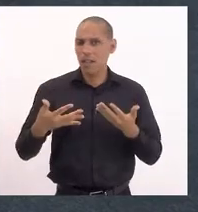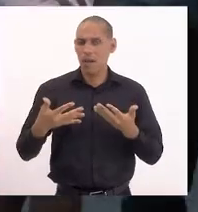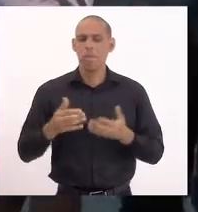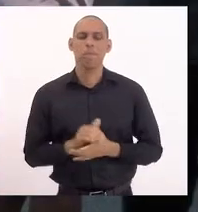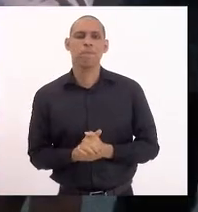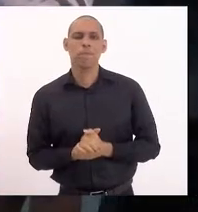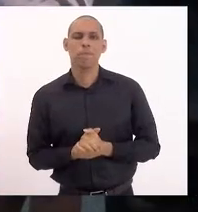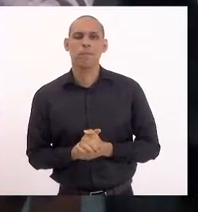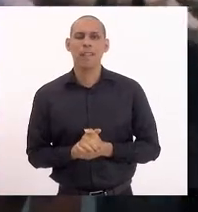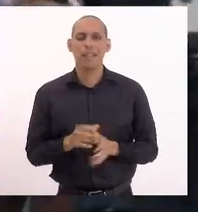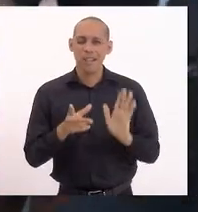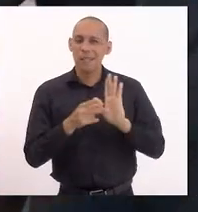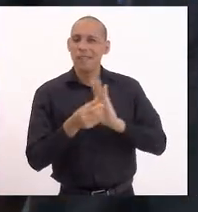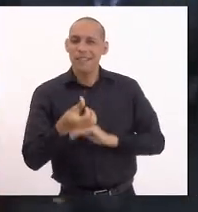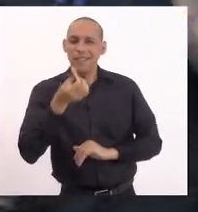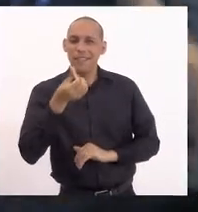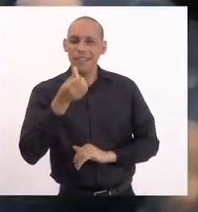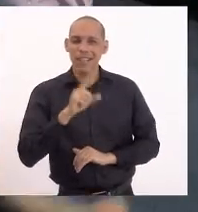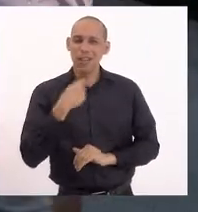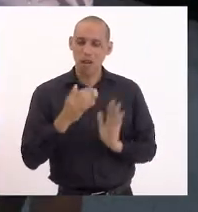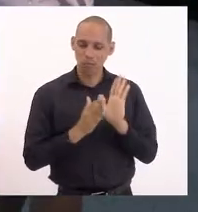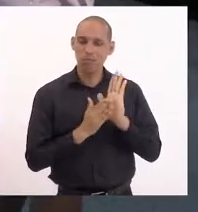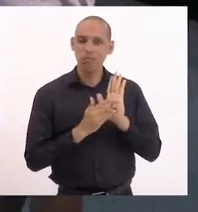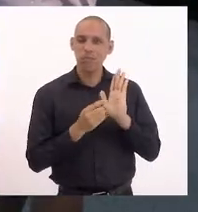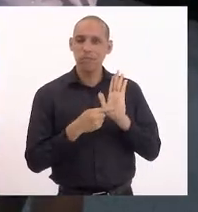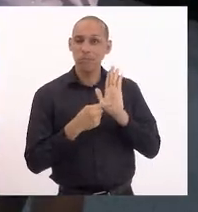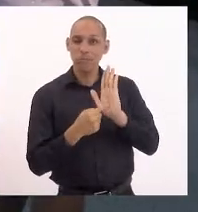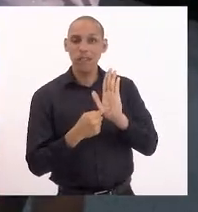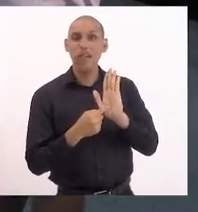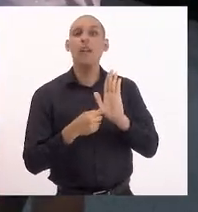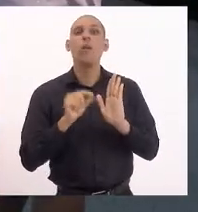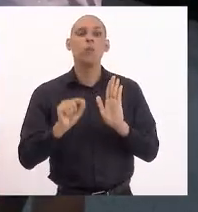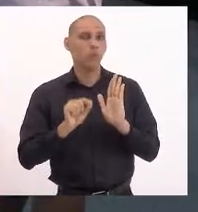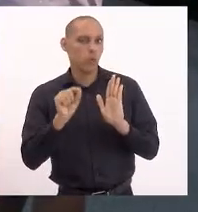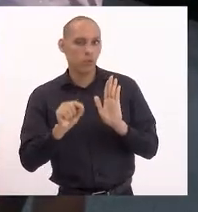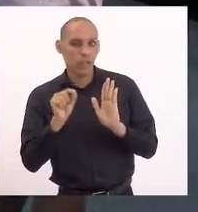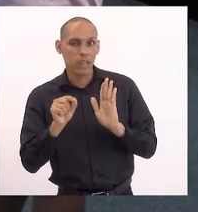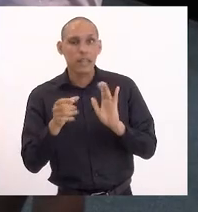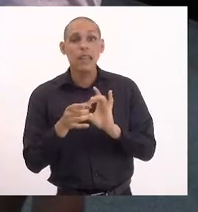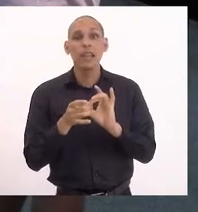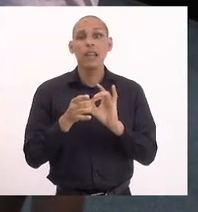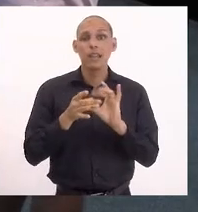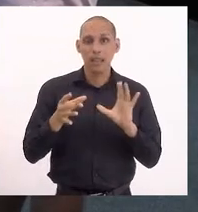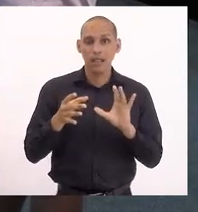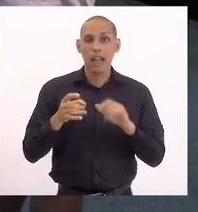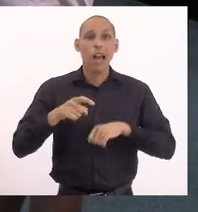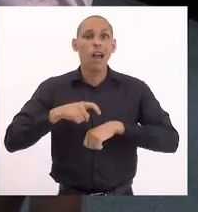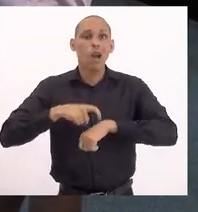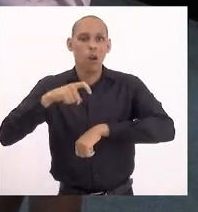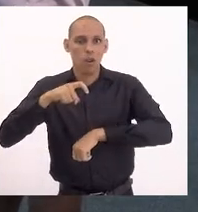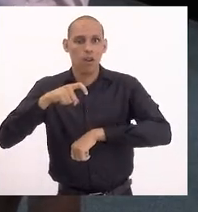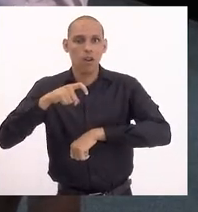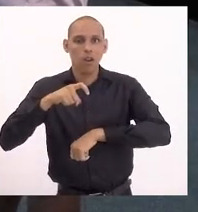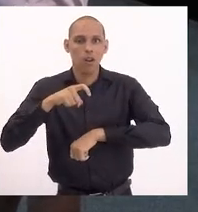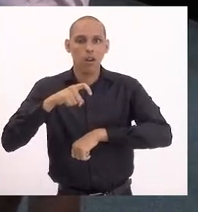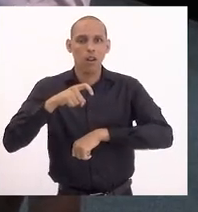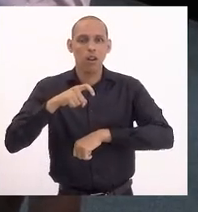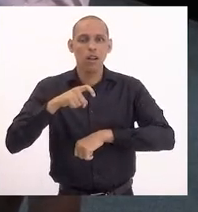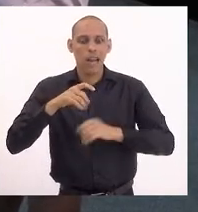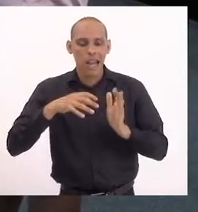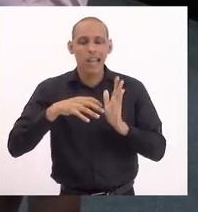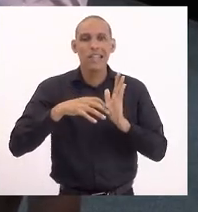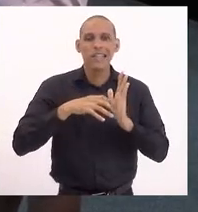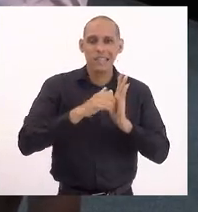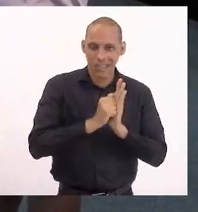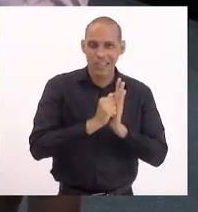emenda 6 que nós propusemos aqui é uma emenda que quer se permitir que no momento do registro de